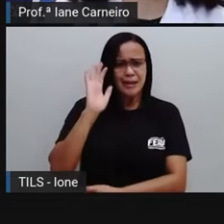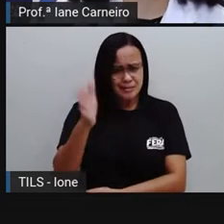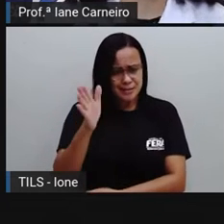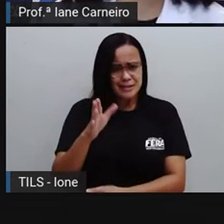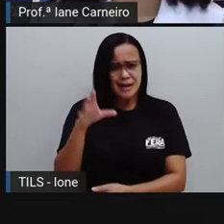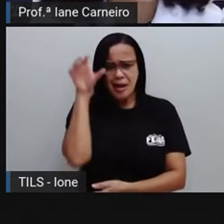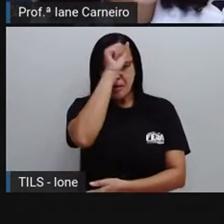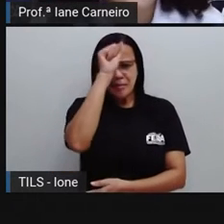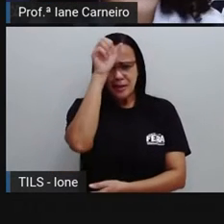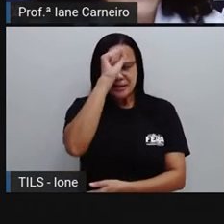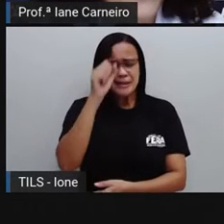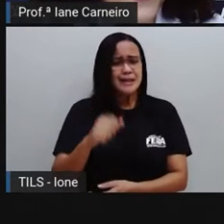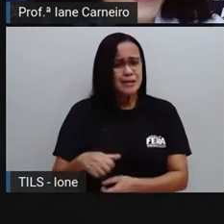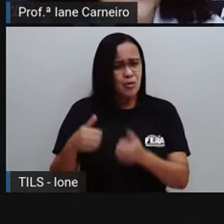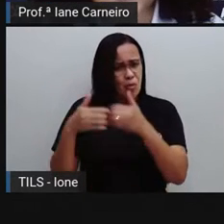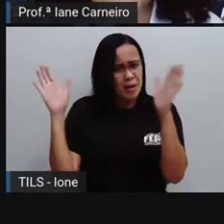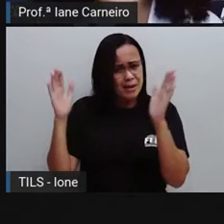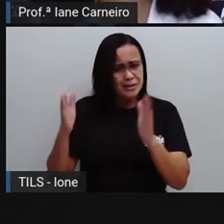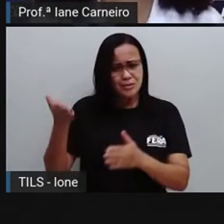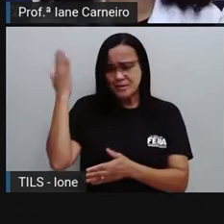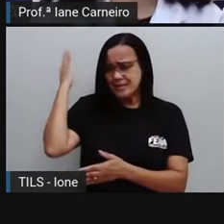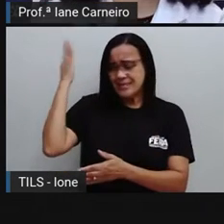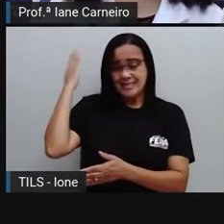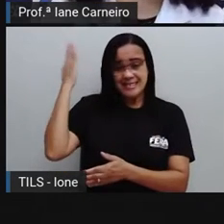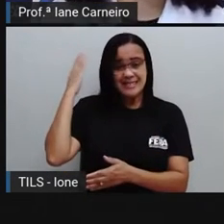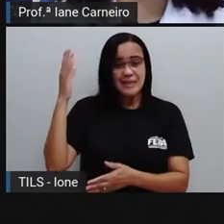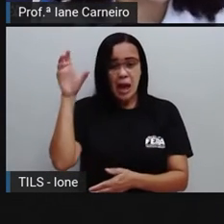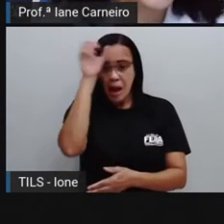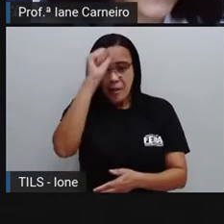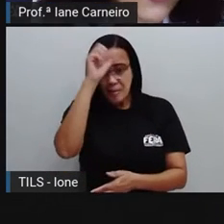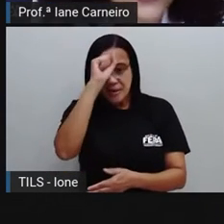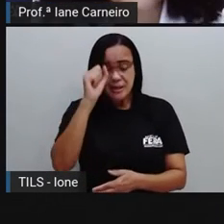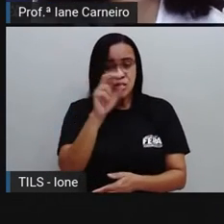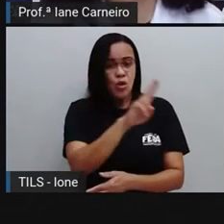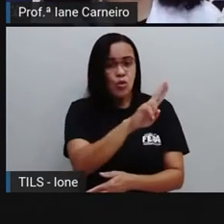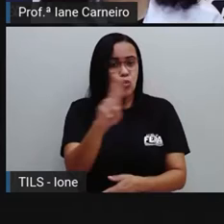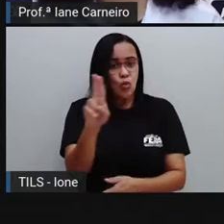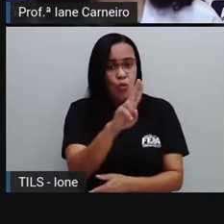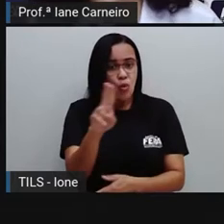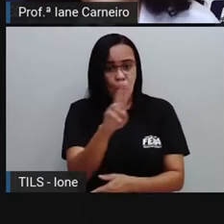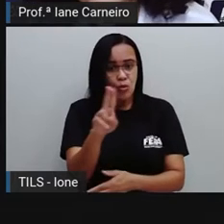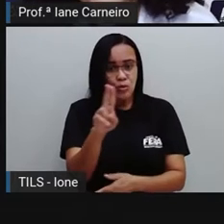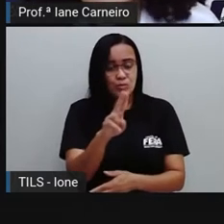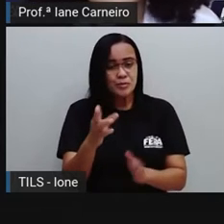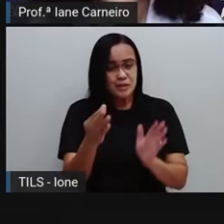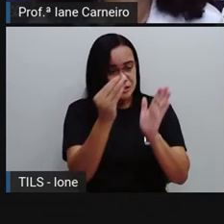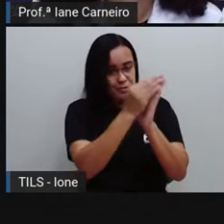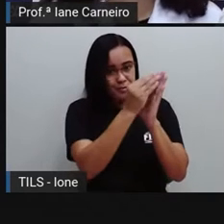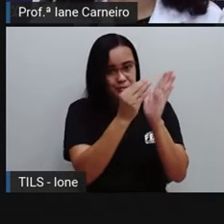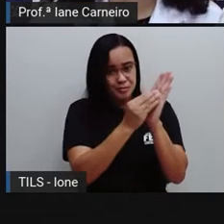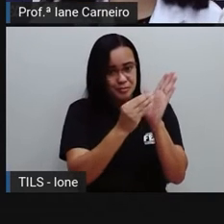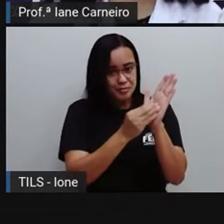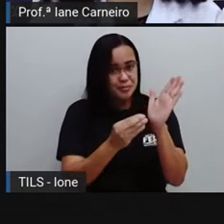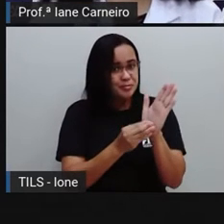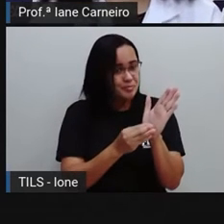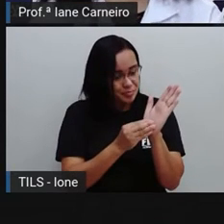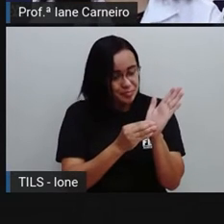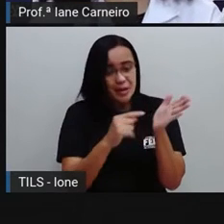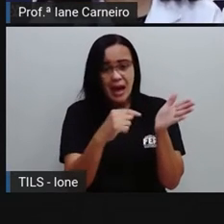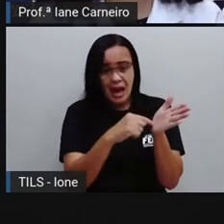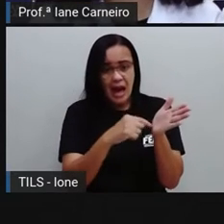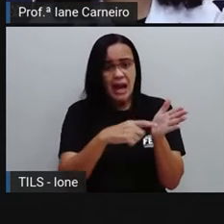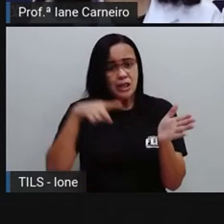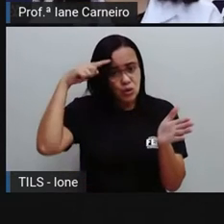início, quando a gente começa a aprender o nome da gente, a PRO faz uma ficha e bota o nome da gente, né? E aí pra gente ir